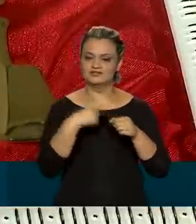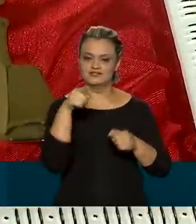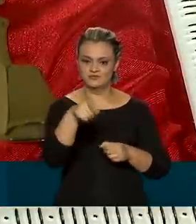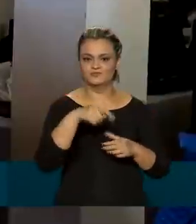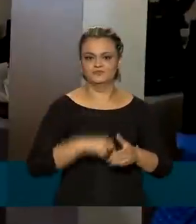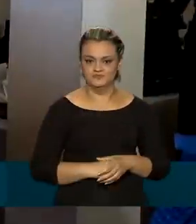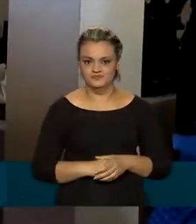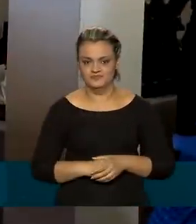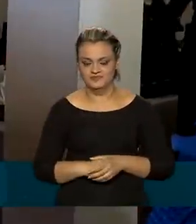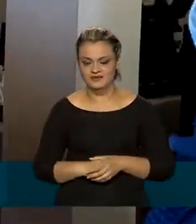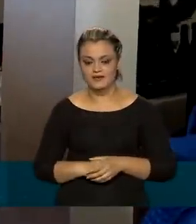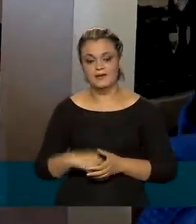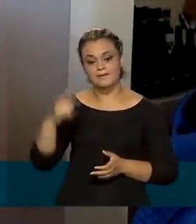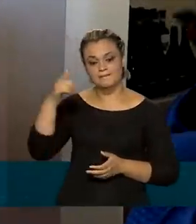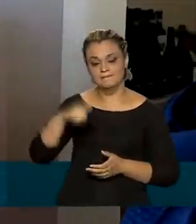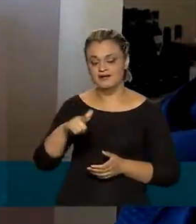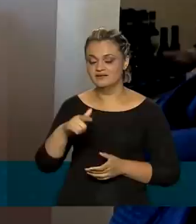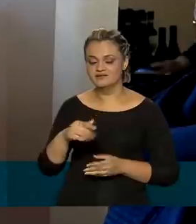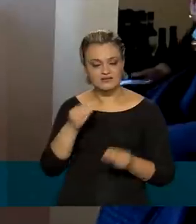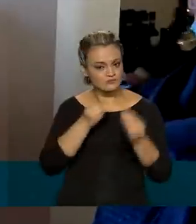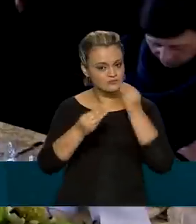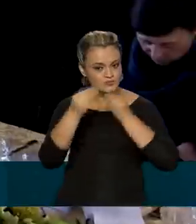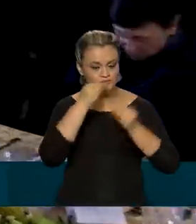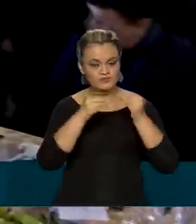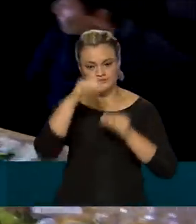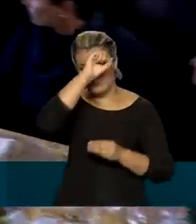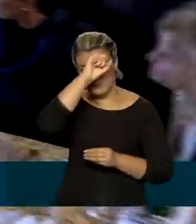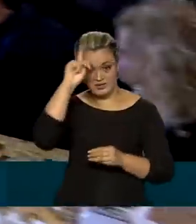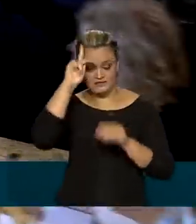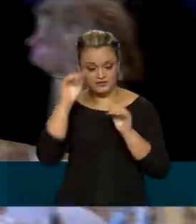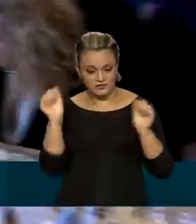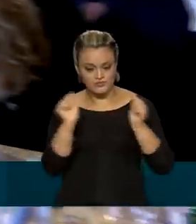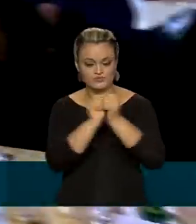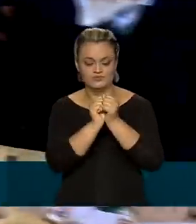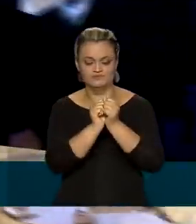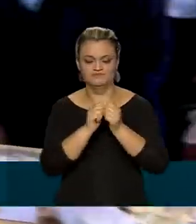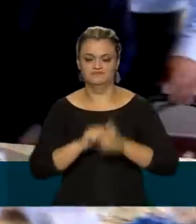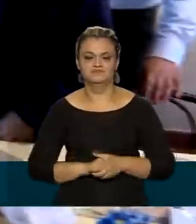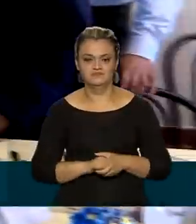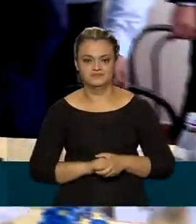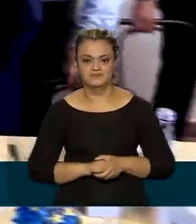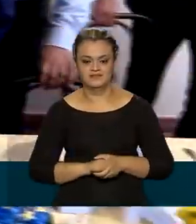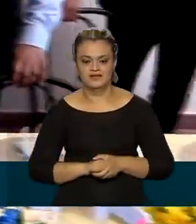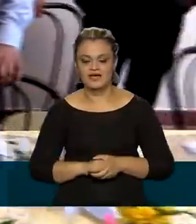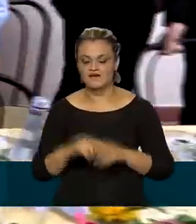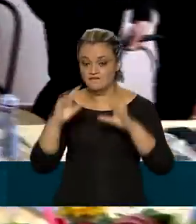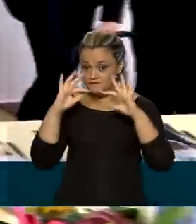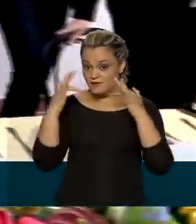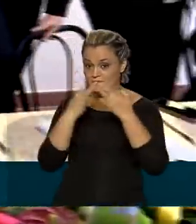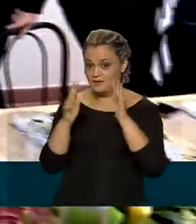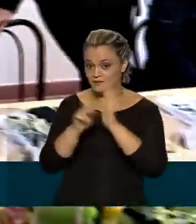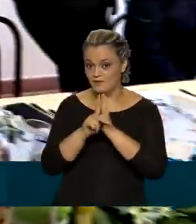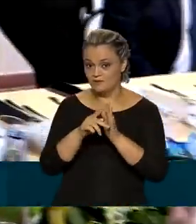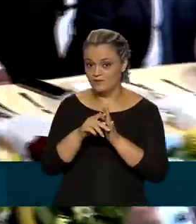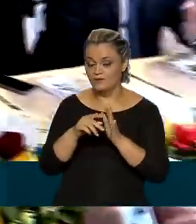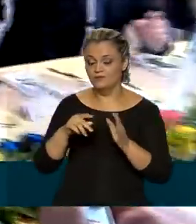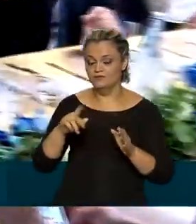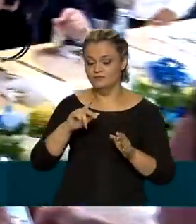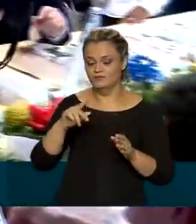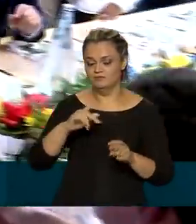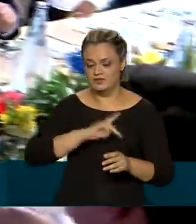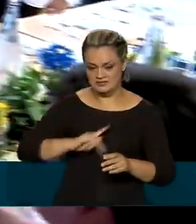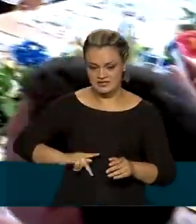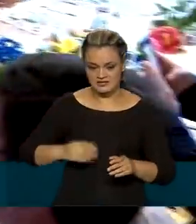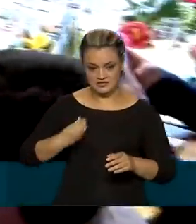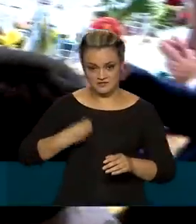Veneta. Também foi oferecido um almoço pela prefeita da cidade, Alessandra Buoso. Familiares do presidente, que vivem na Itália,